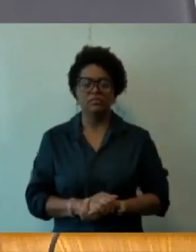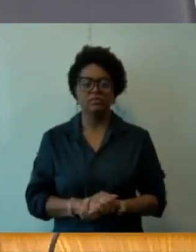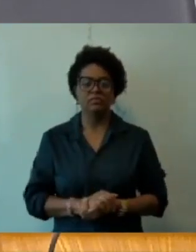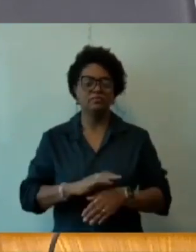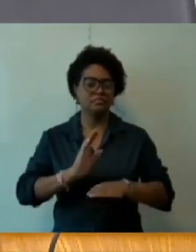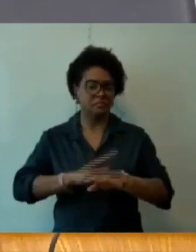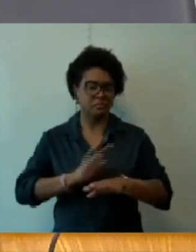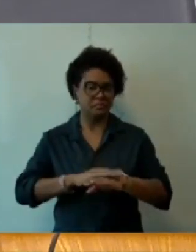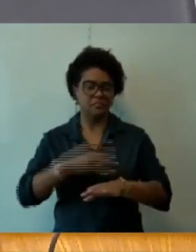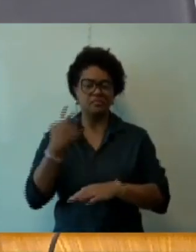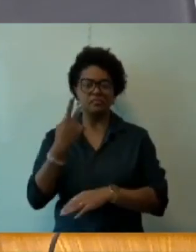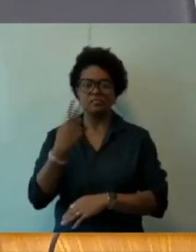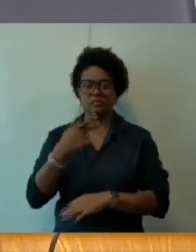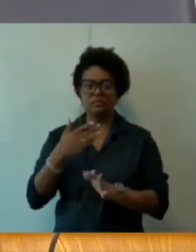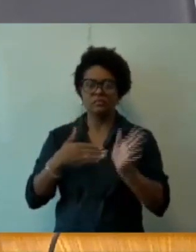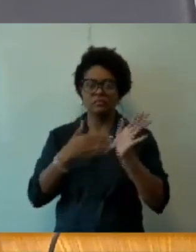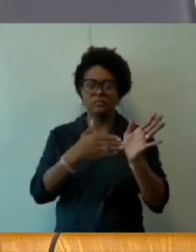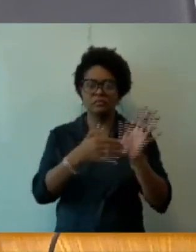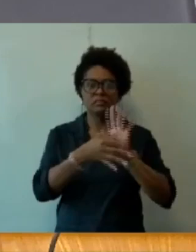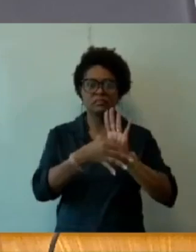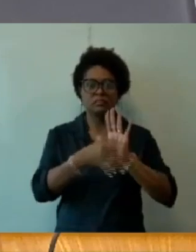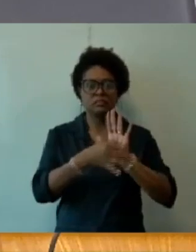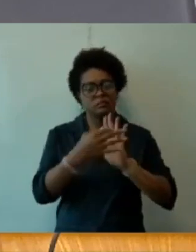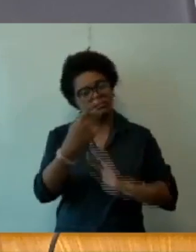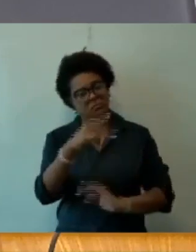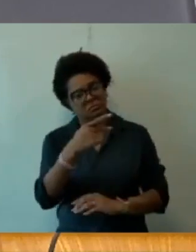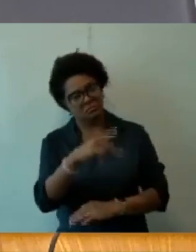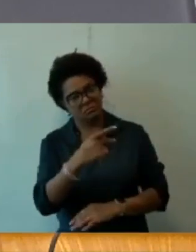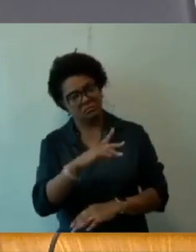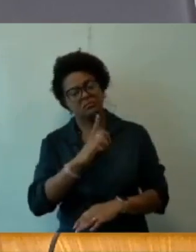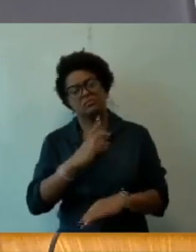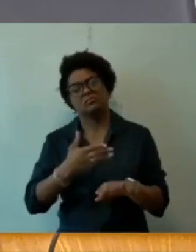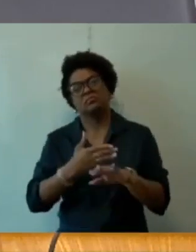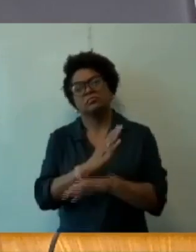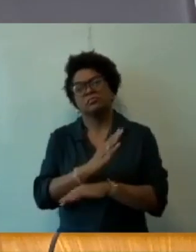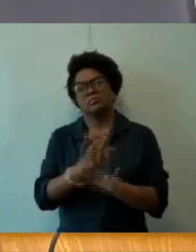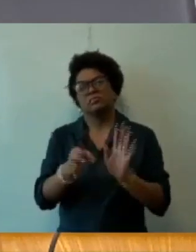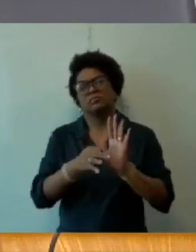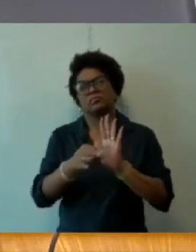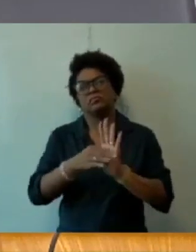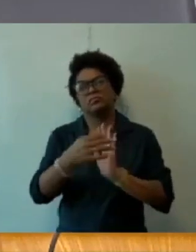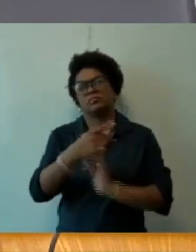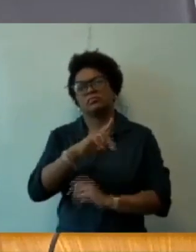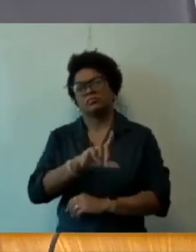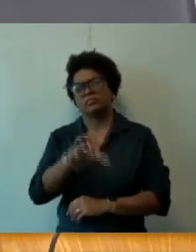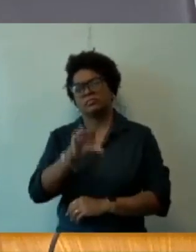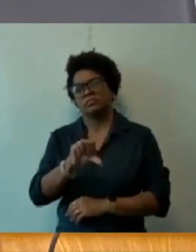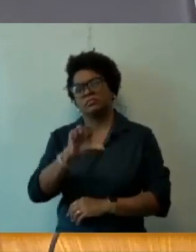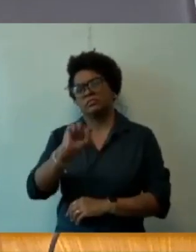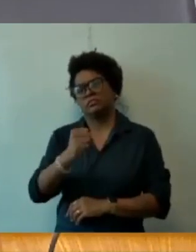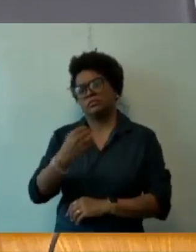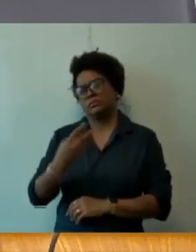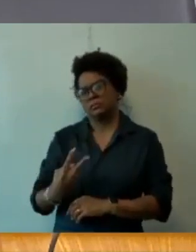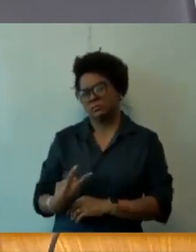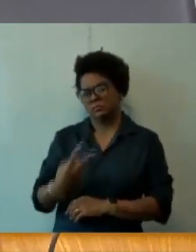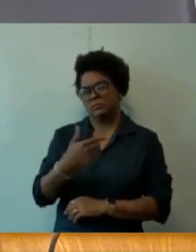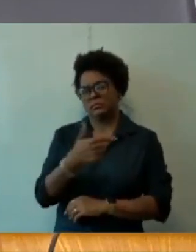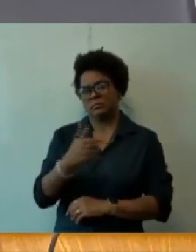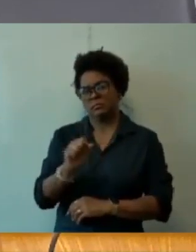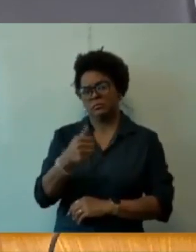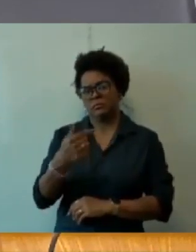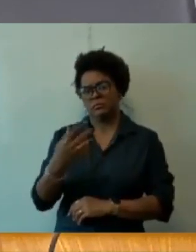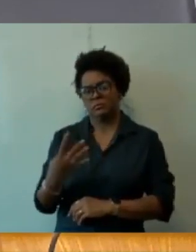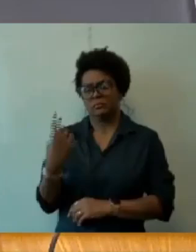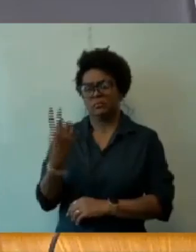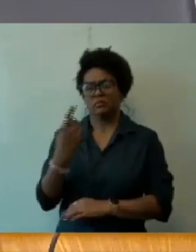acompanha também o parecer de vossa excelência. Está aprovado, então, o parecer do PL 982, barra 2024, turno único. Primeiro